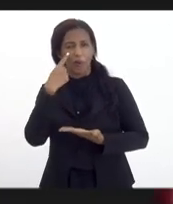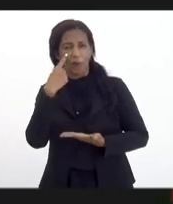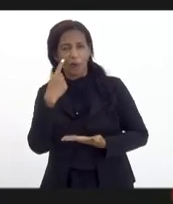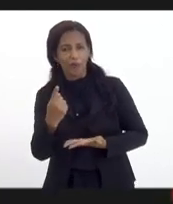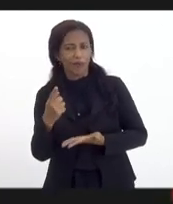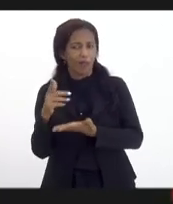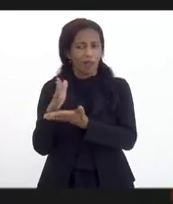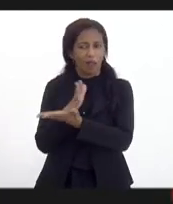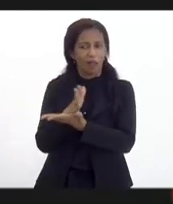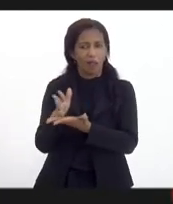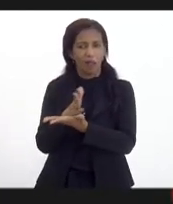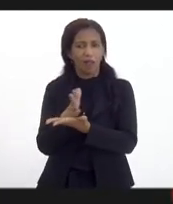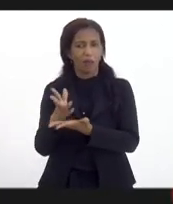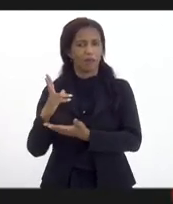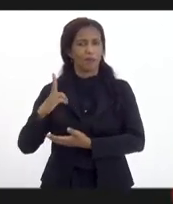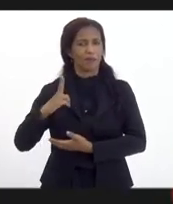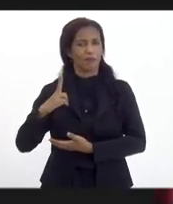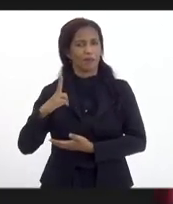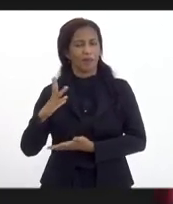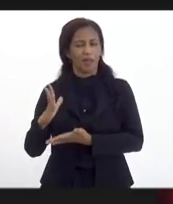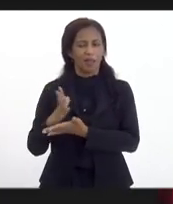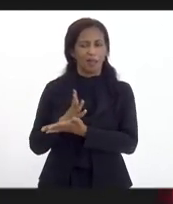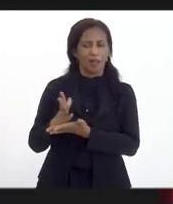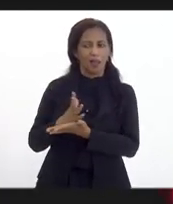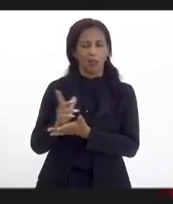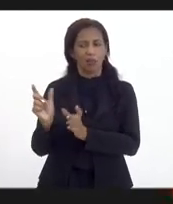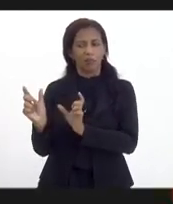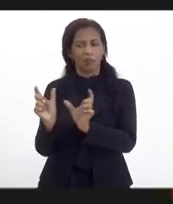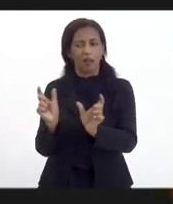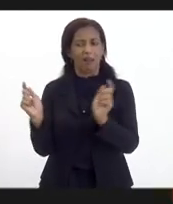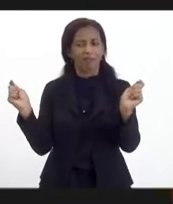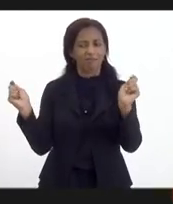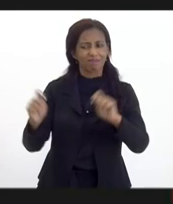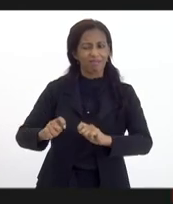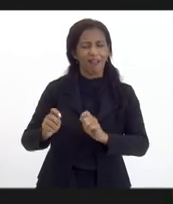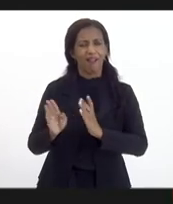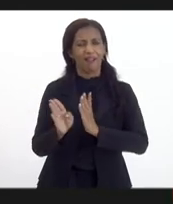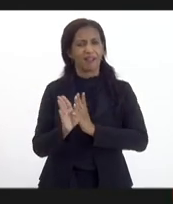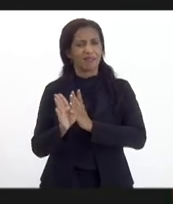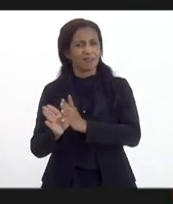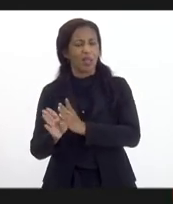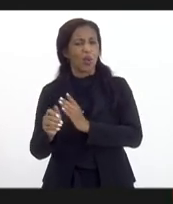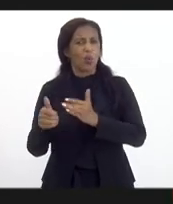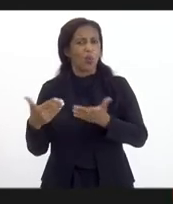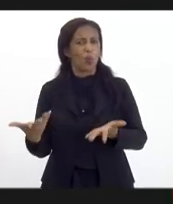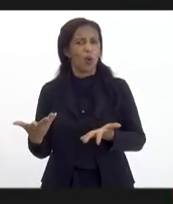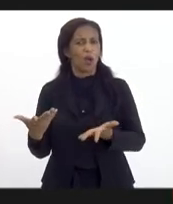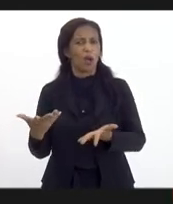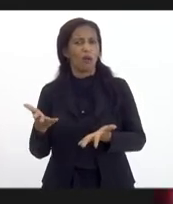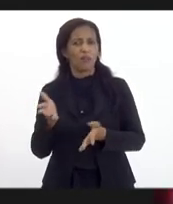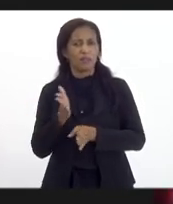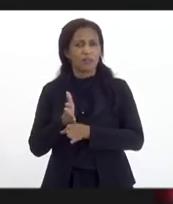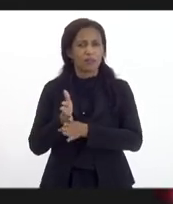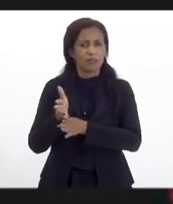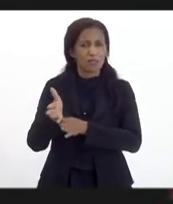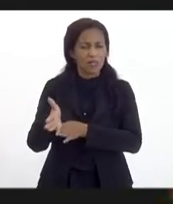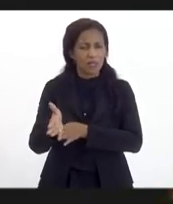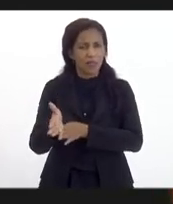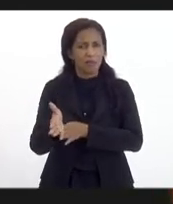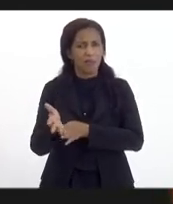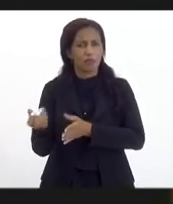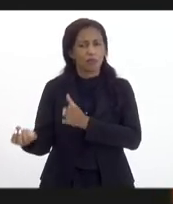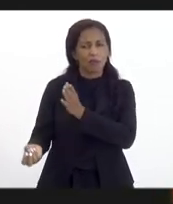algumas particularidades, algumas peculiaridades que podem direcionar quais serão aí os segmentos que vão receber